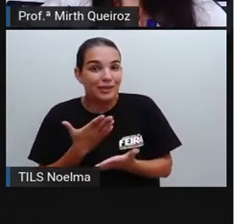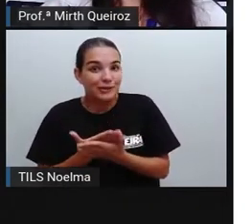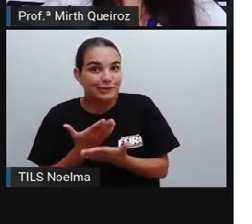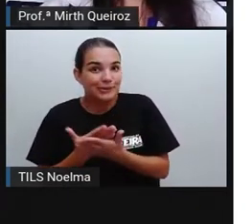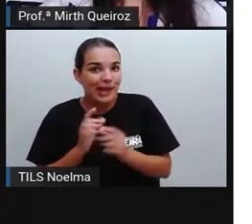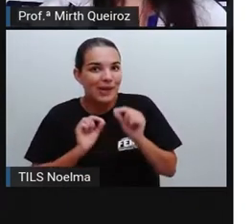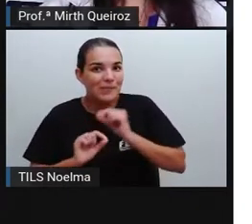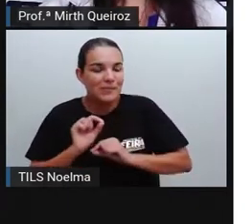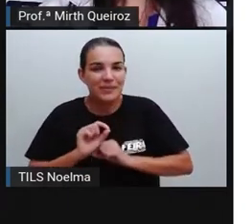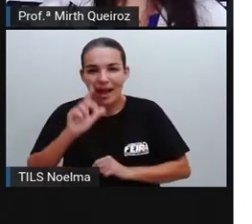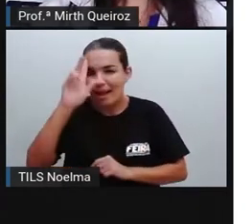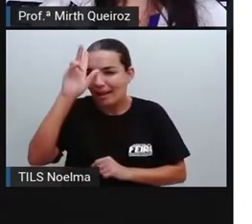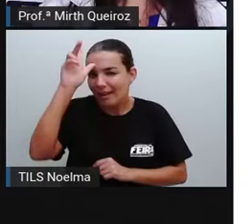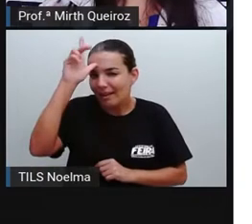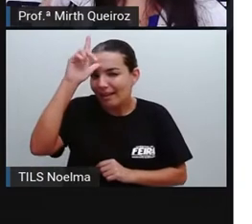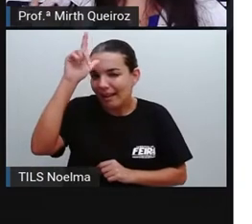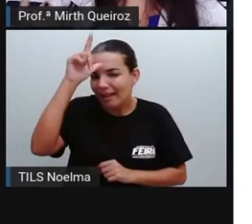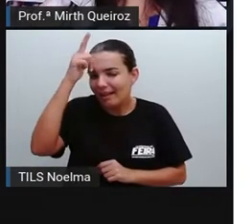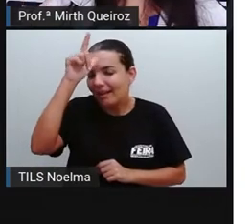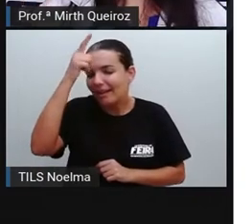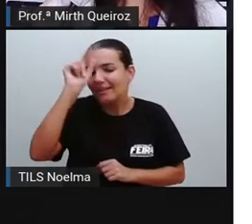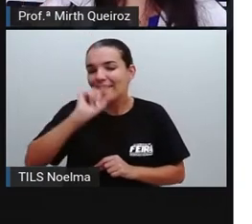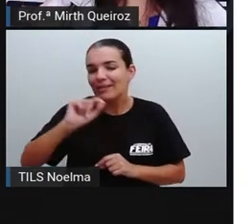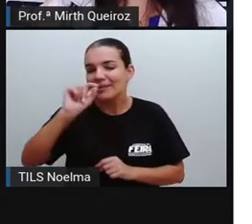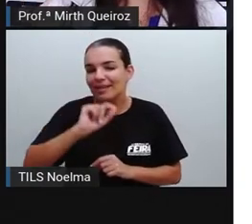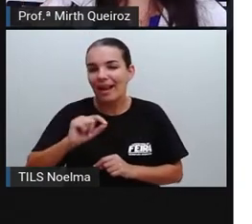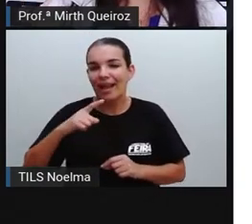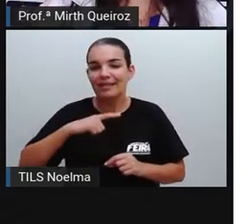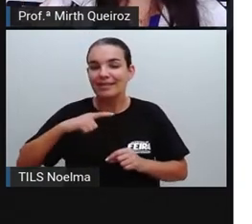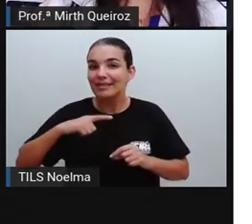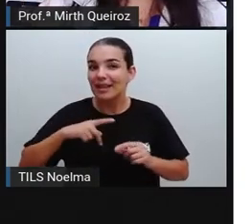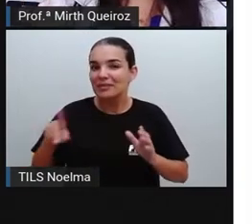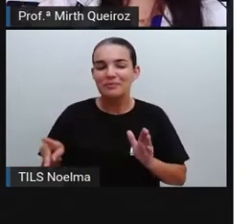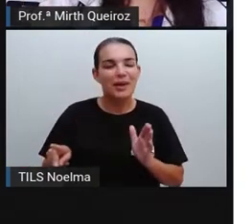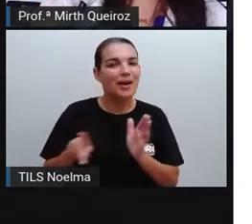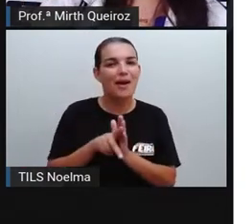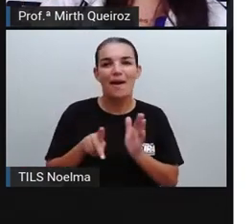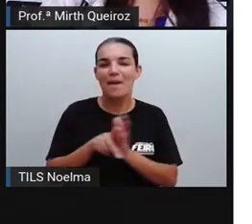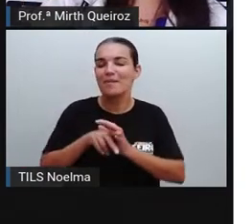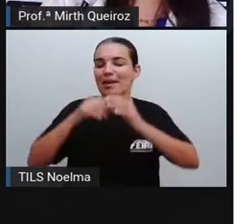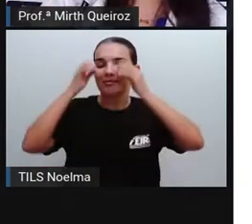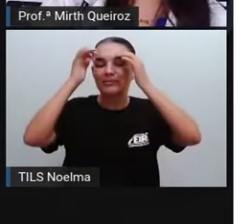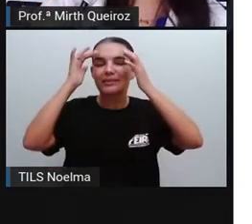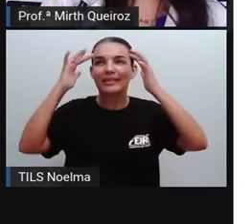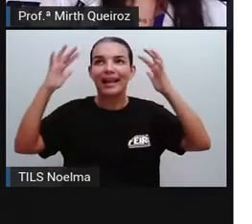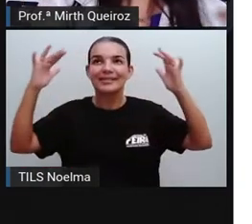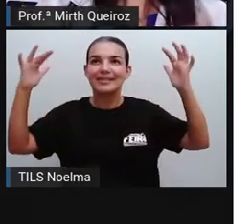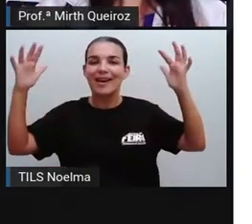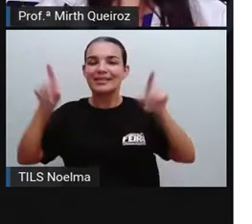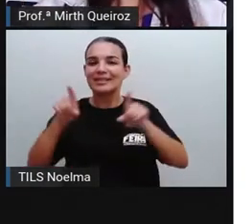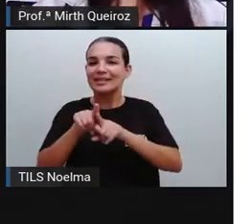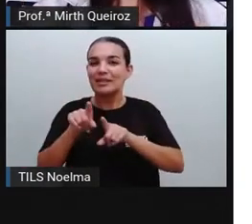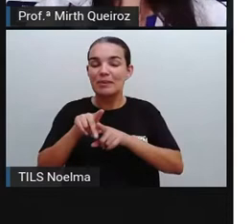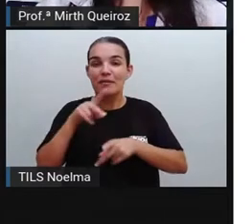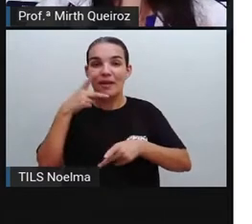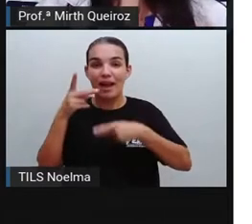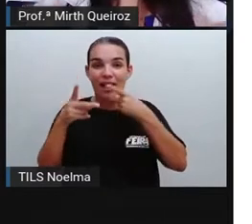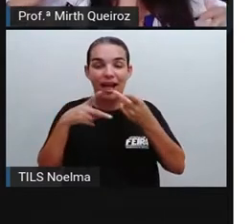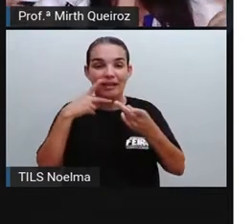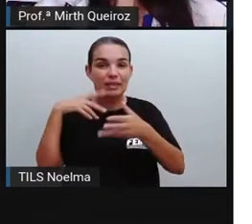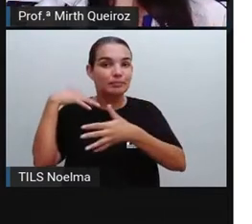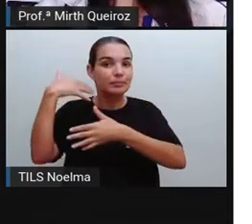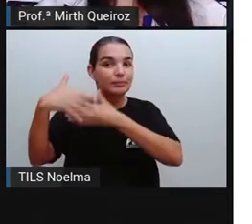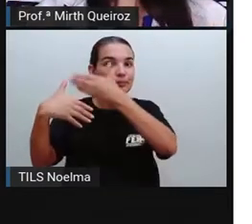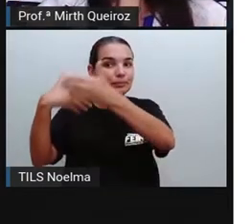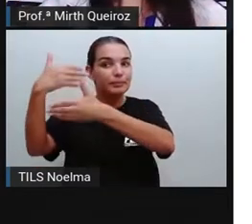lenda. A lenda é quê? É uma narrativa fantasiosa que vai ser transmitida de geração para a geração